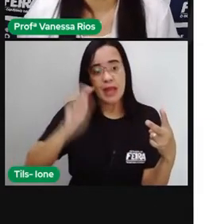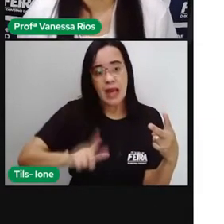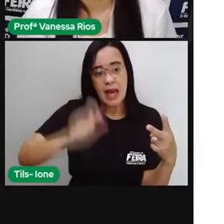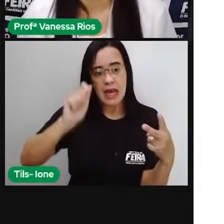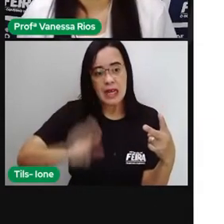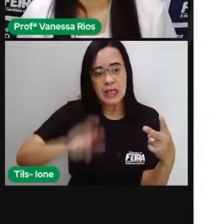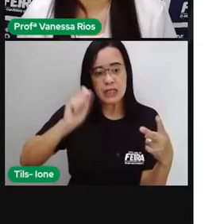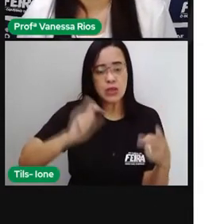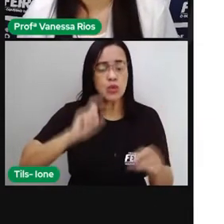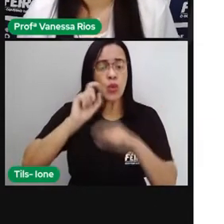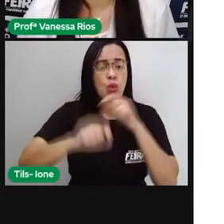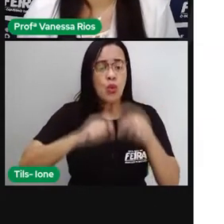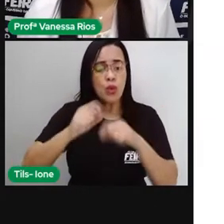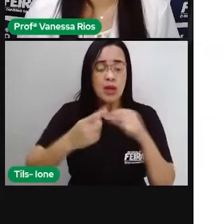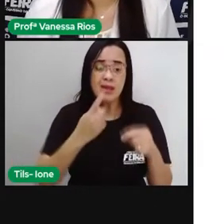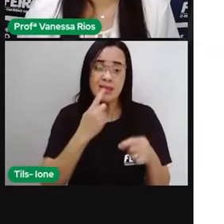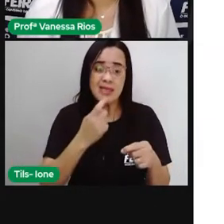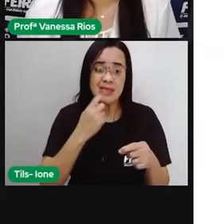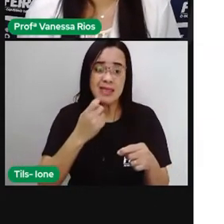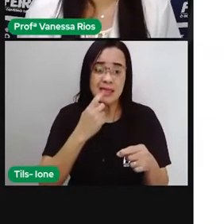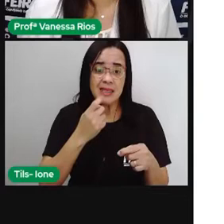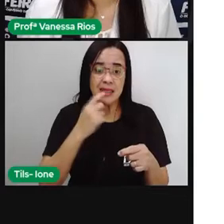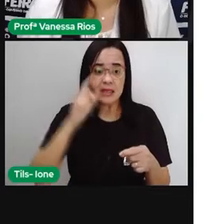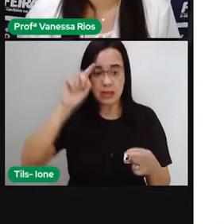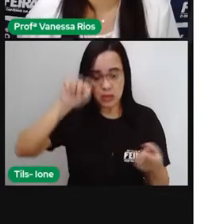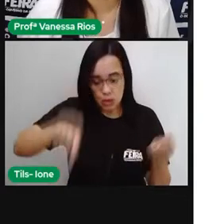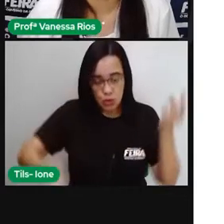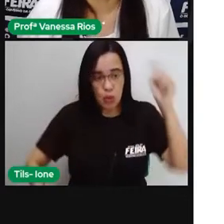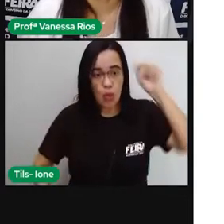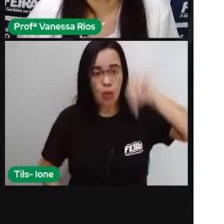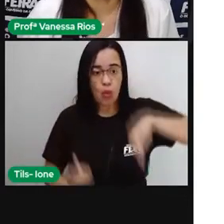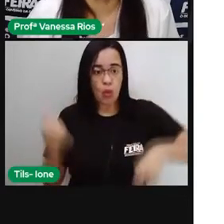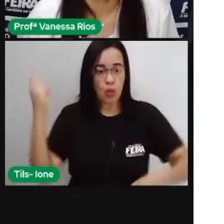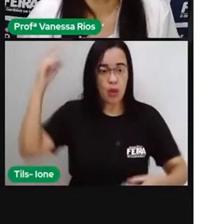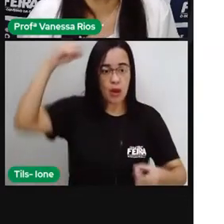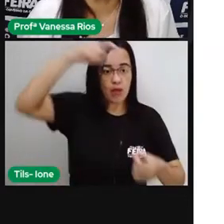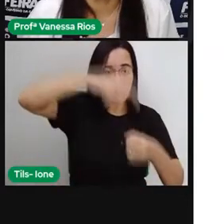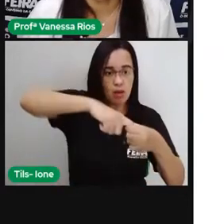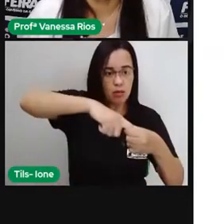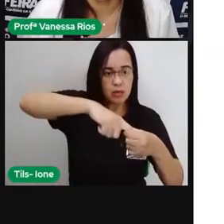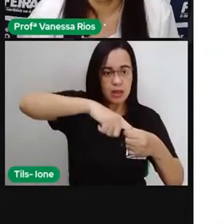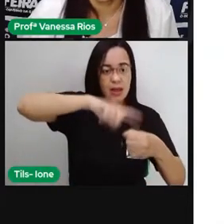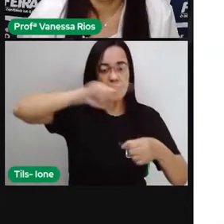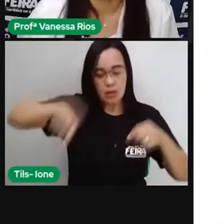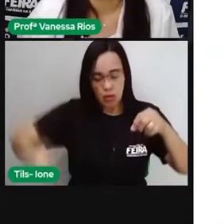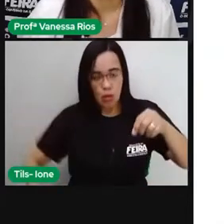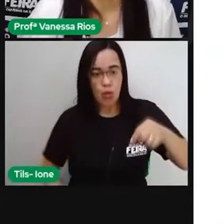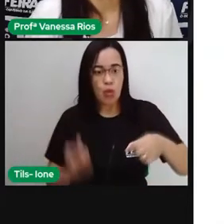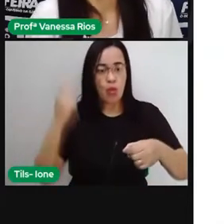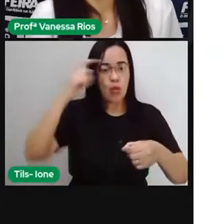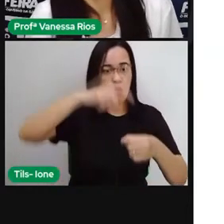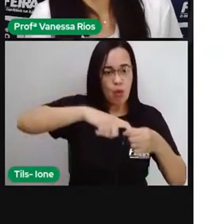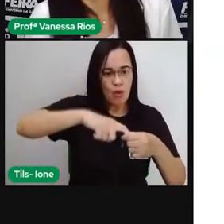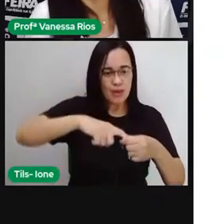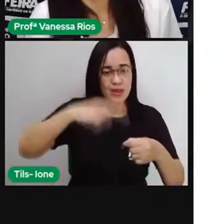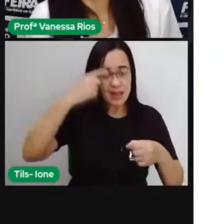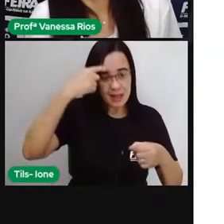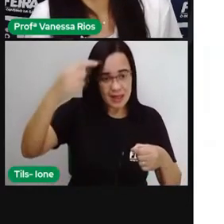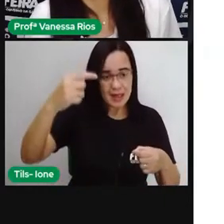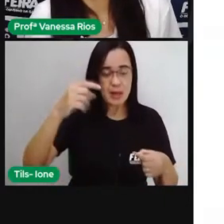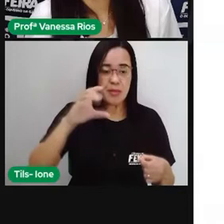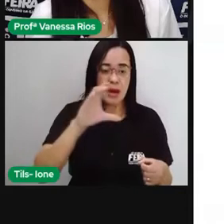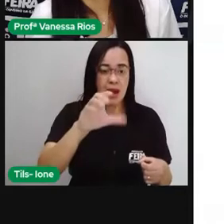sangue que circula já fazendo o papel de volta, não é? Que é o sangue aí carregado de gás carbônico. E a parte